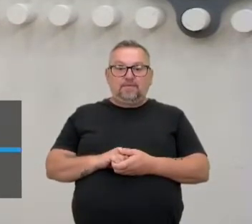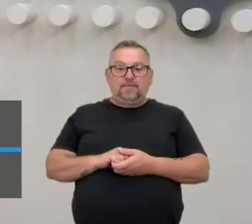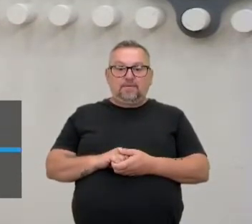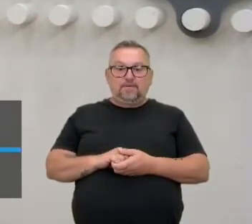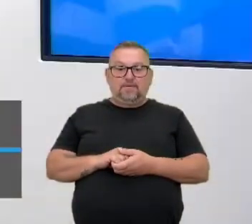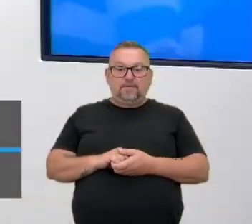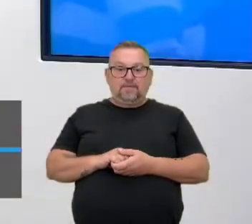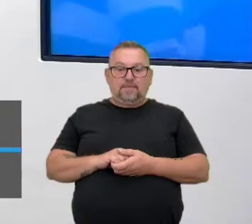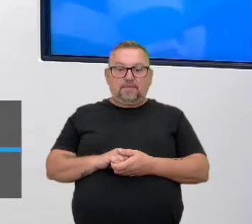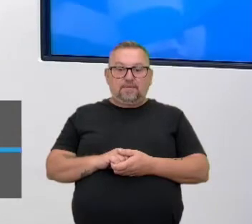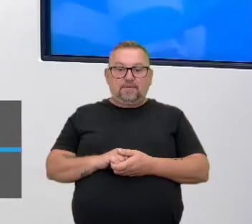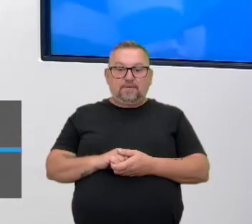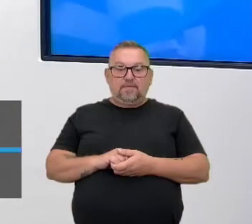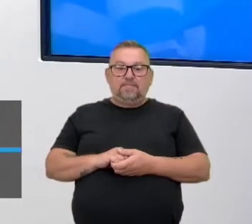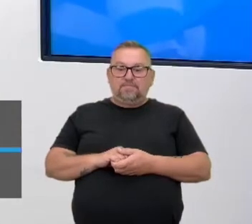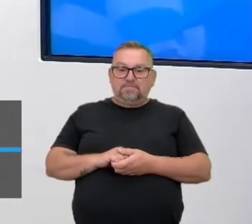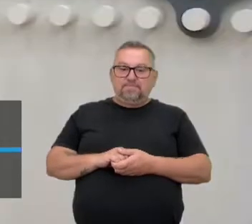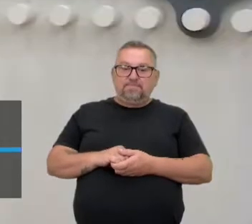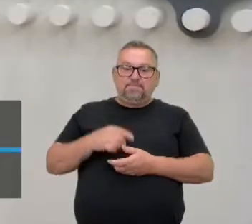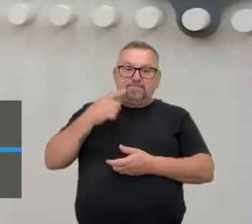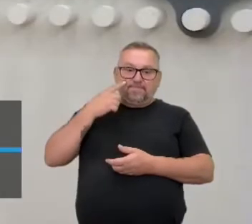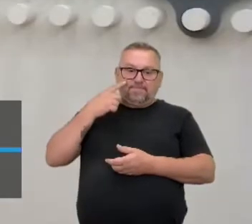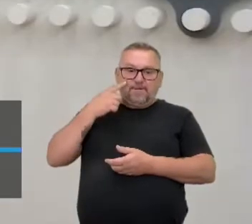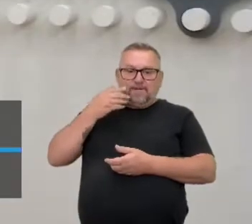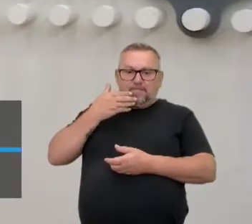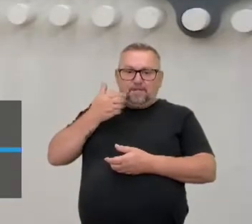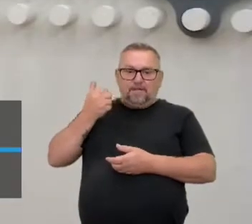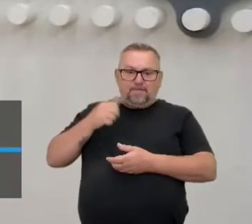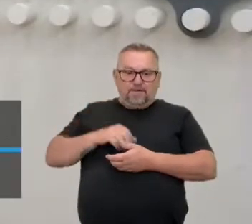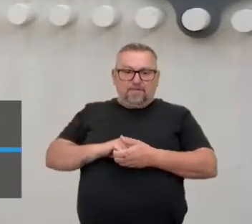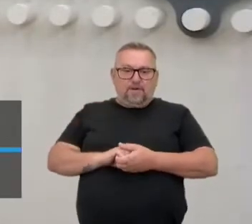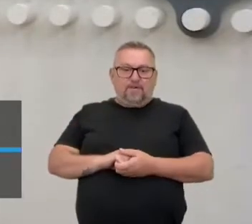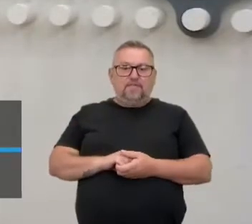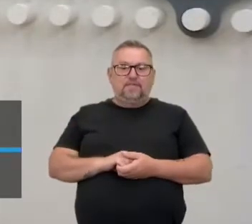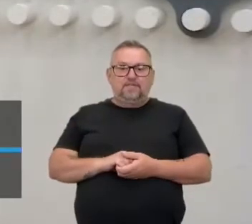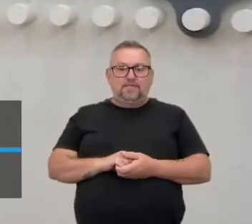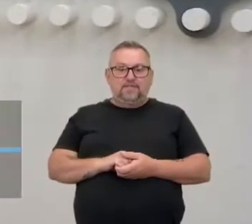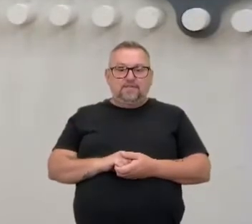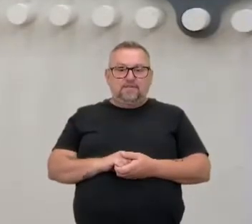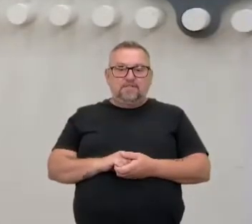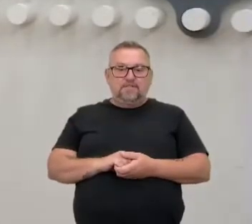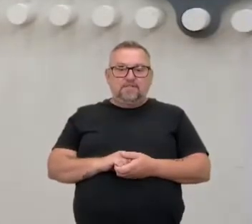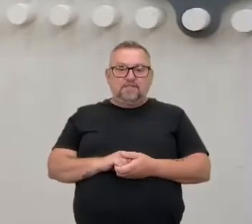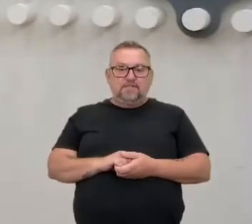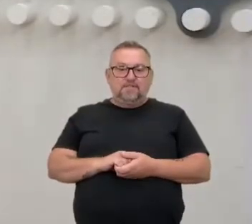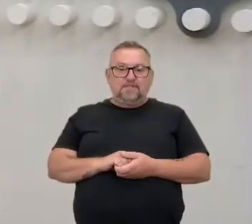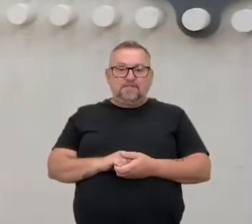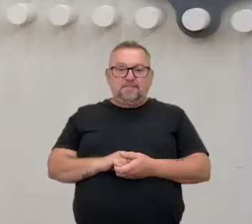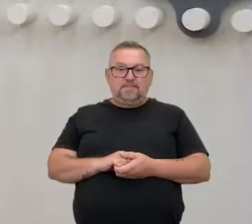E é uma precisão, né? movimento, ó. vê que é a força do quadril e do corpo.